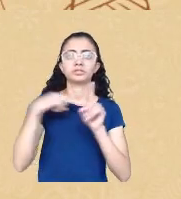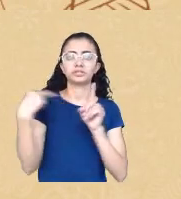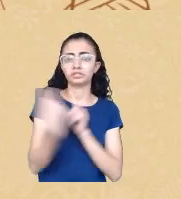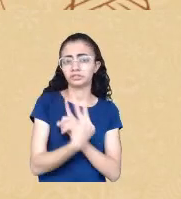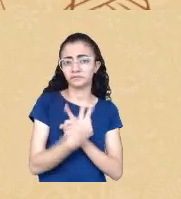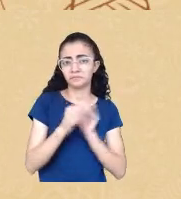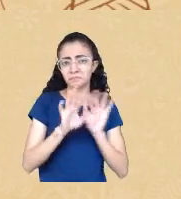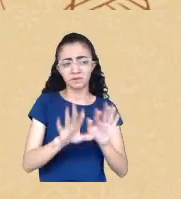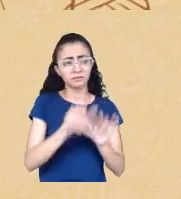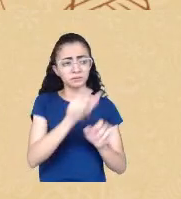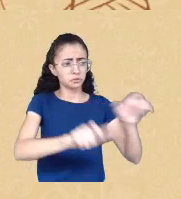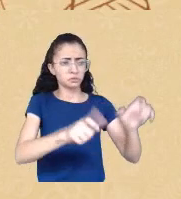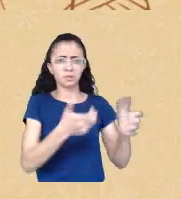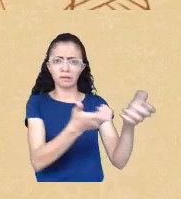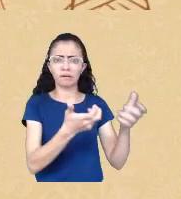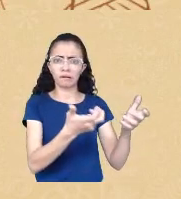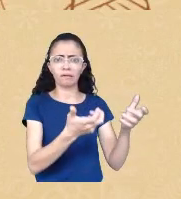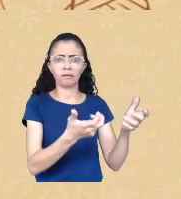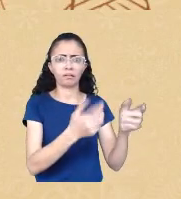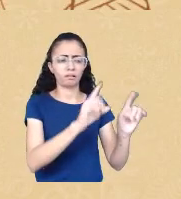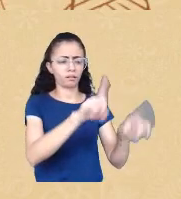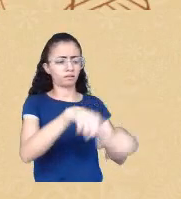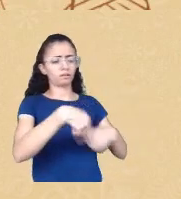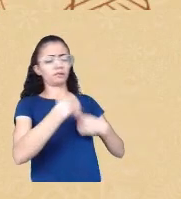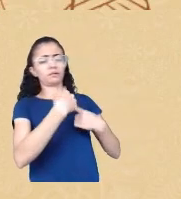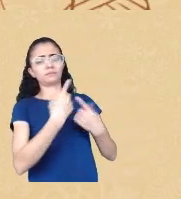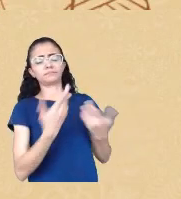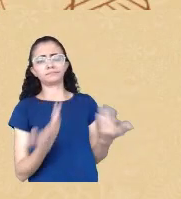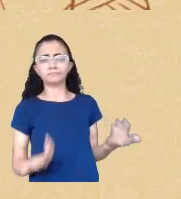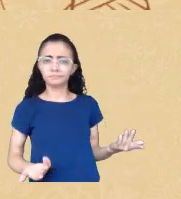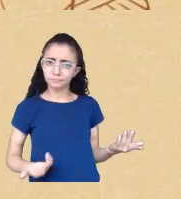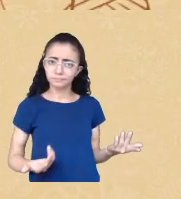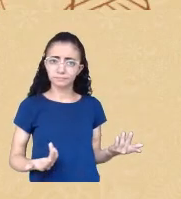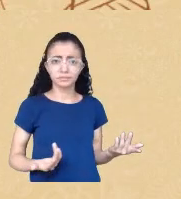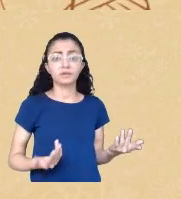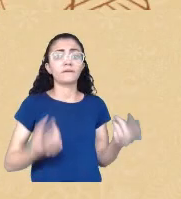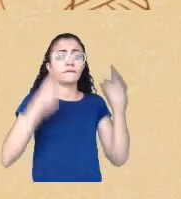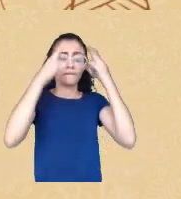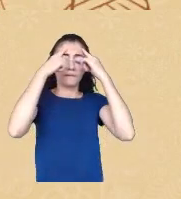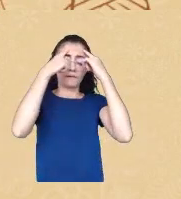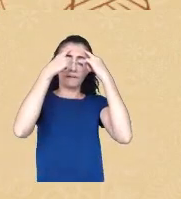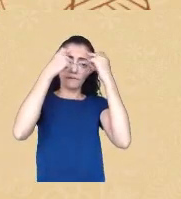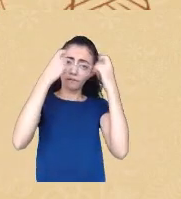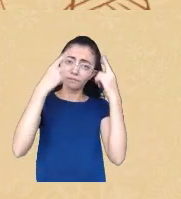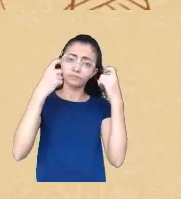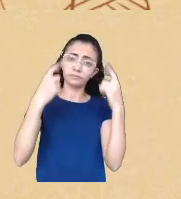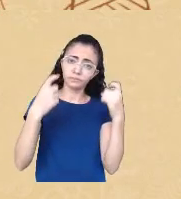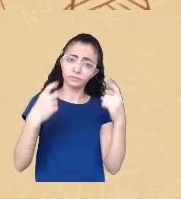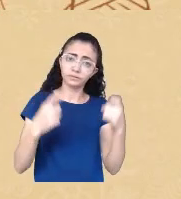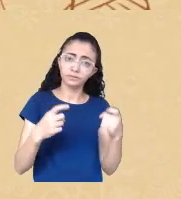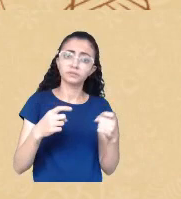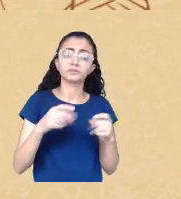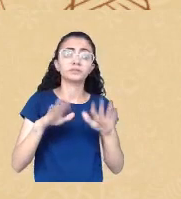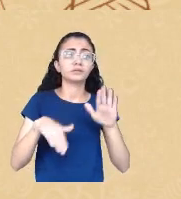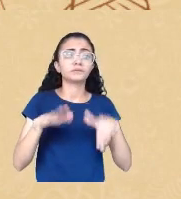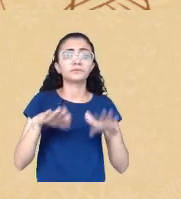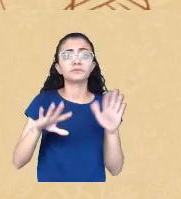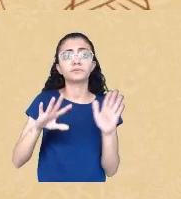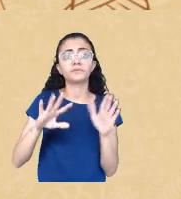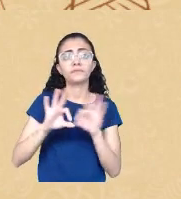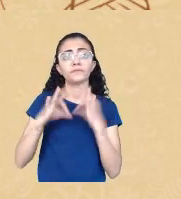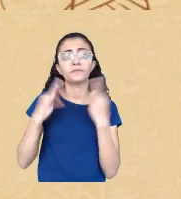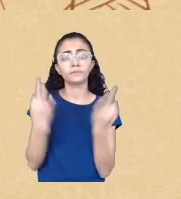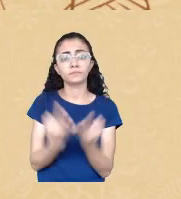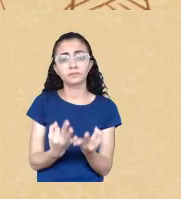conosco e isto é de um grau de violência e muitas das vezes as famílias né não estão